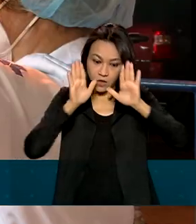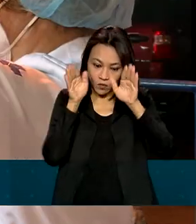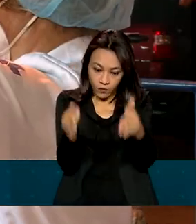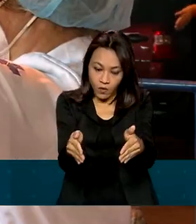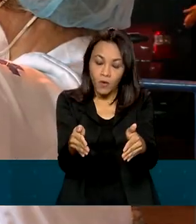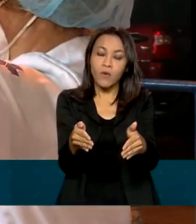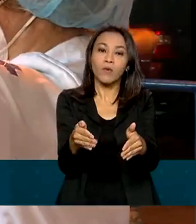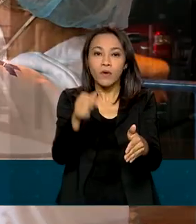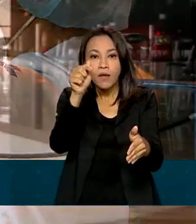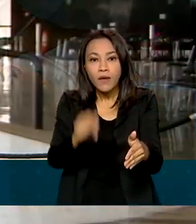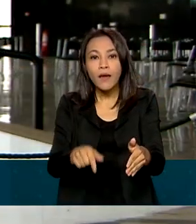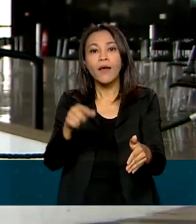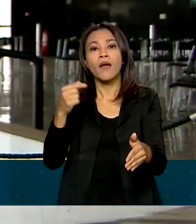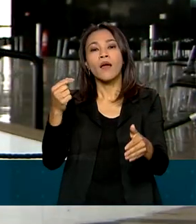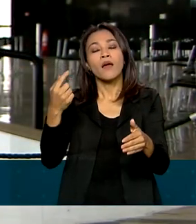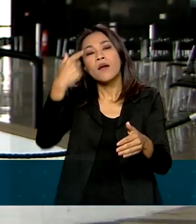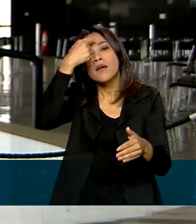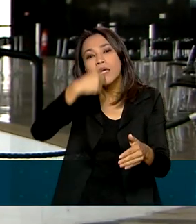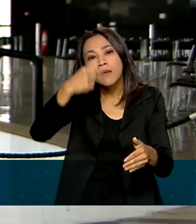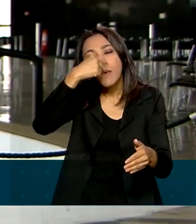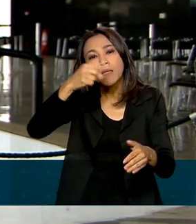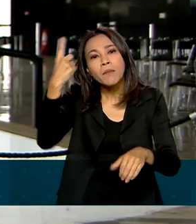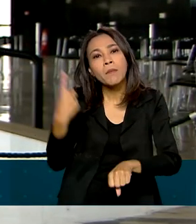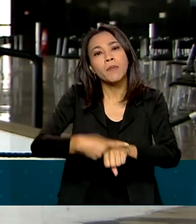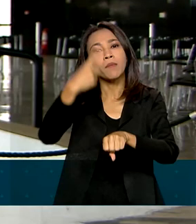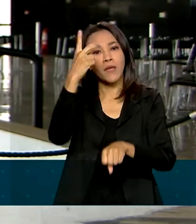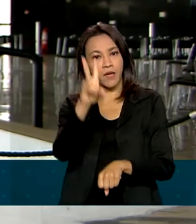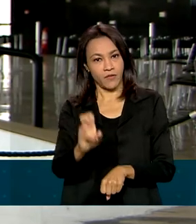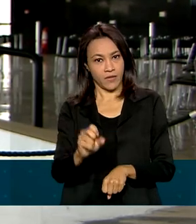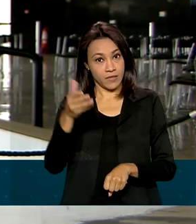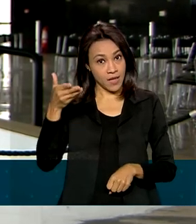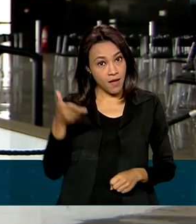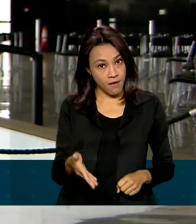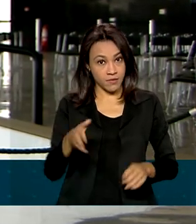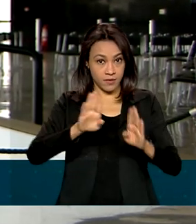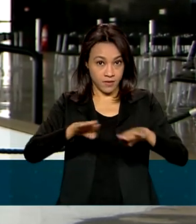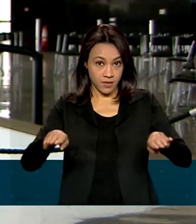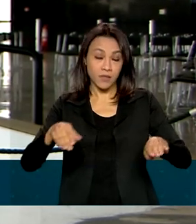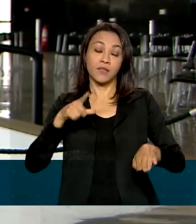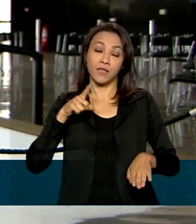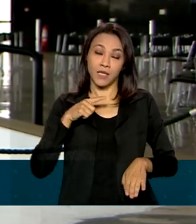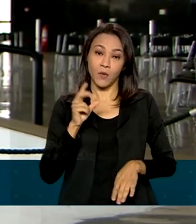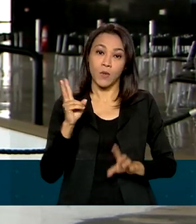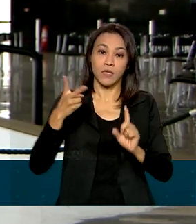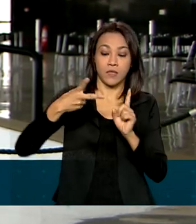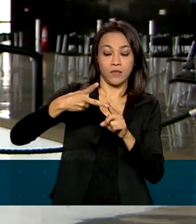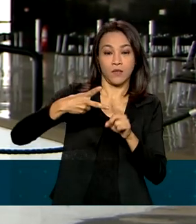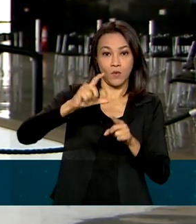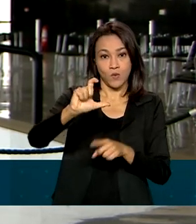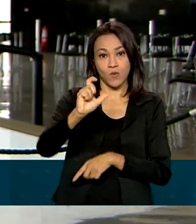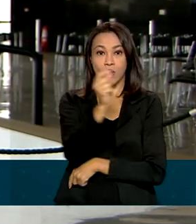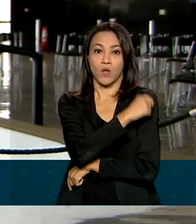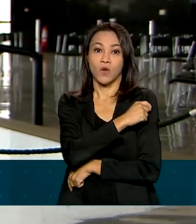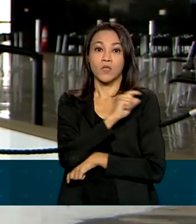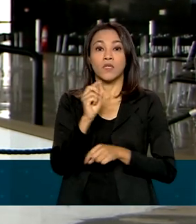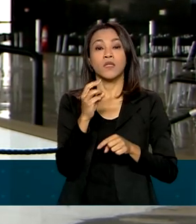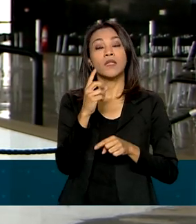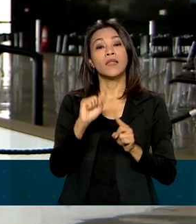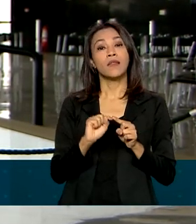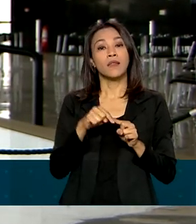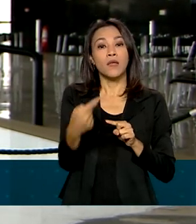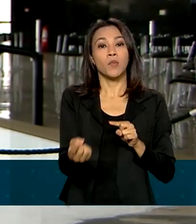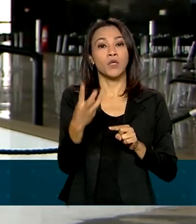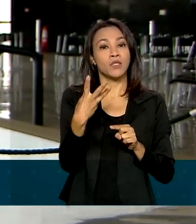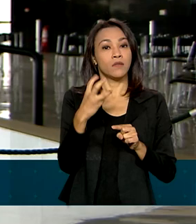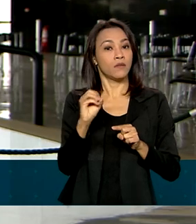vacinadas contra a influenza pela primeira vez, elas devem tomar aí uma segunda dose 30 dias depois da primeira. A